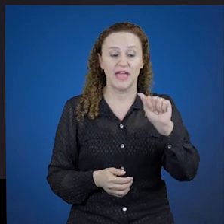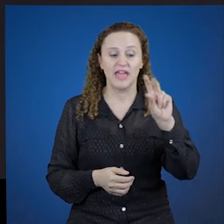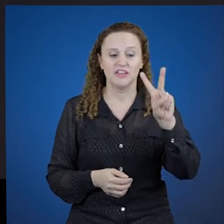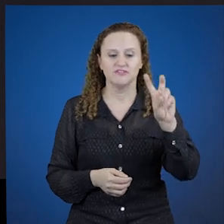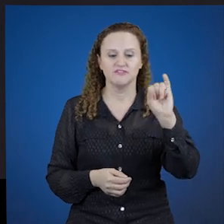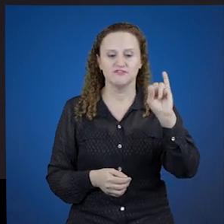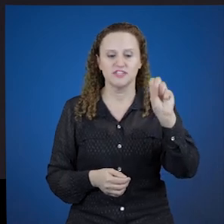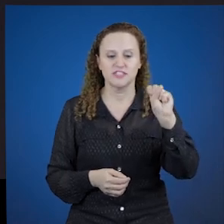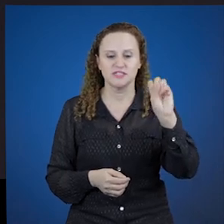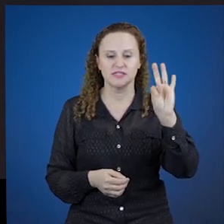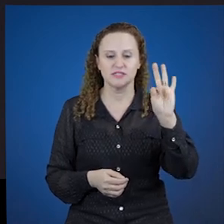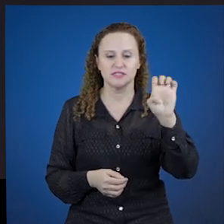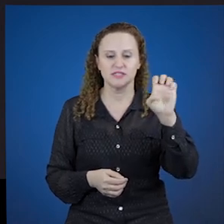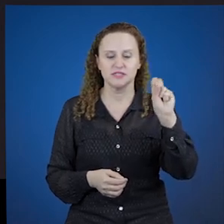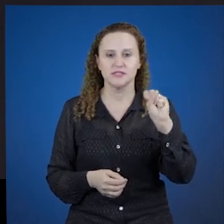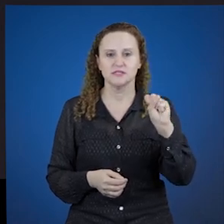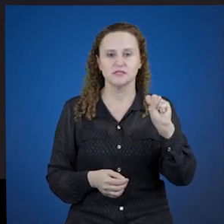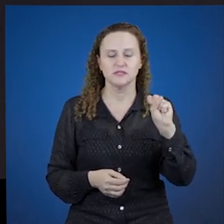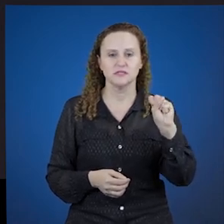avistes,